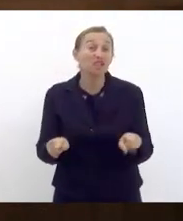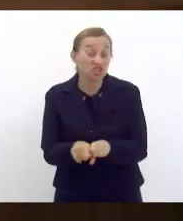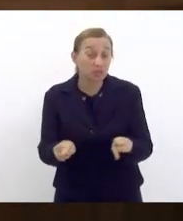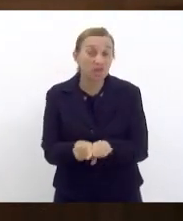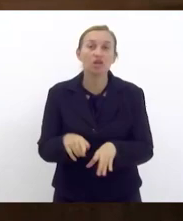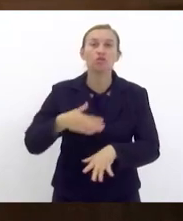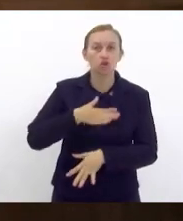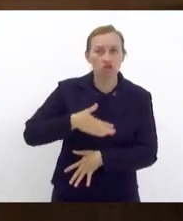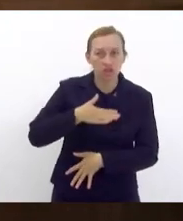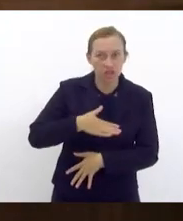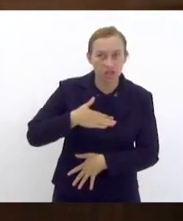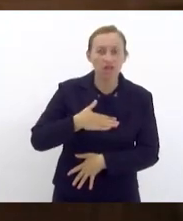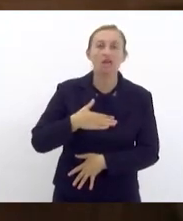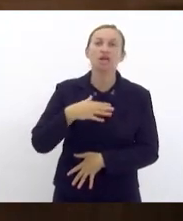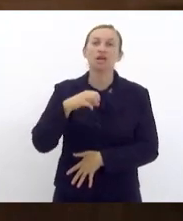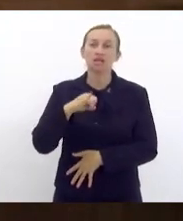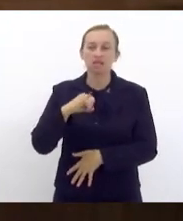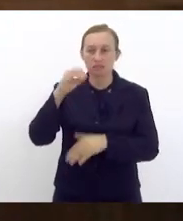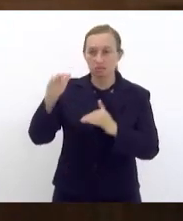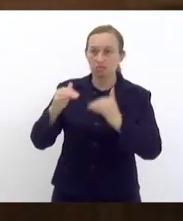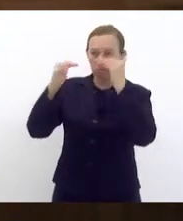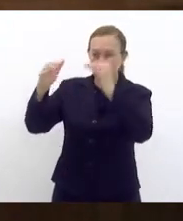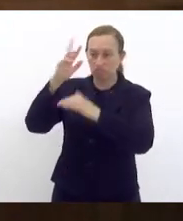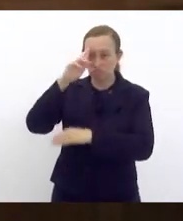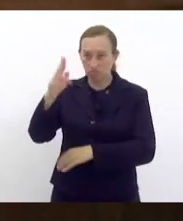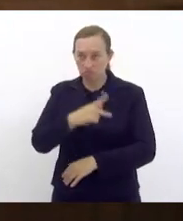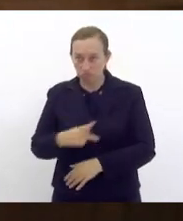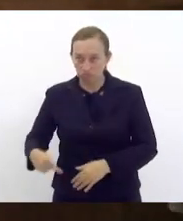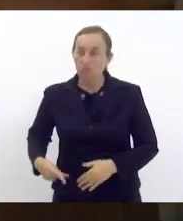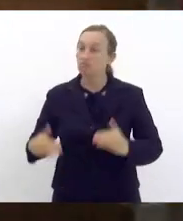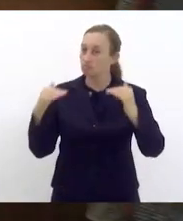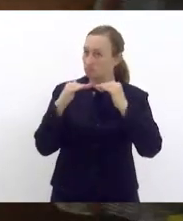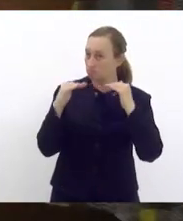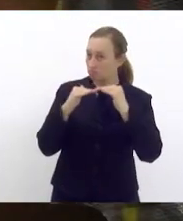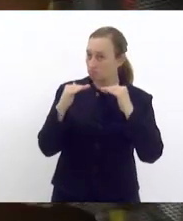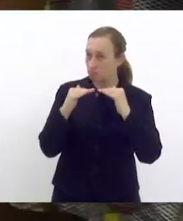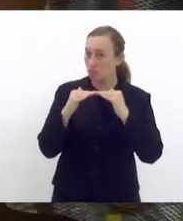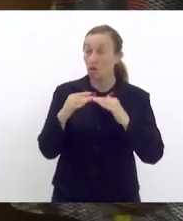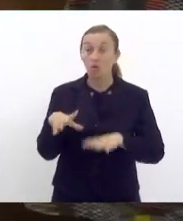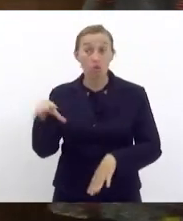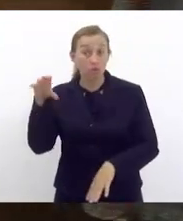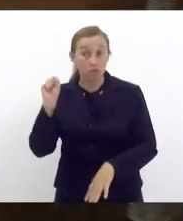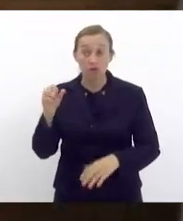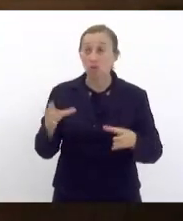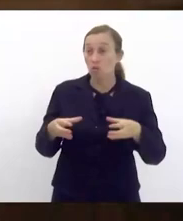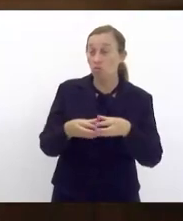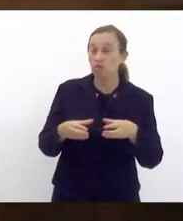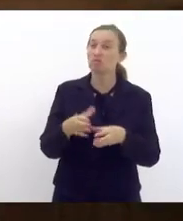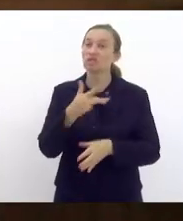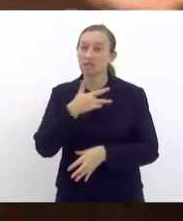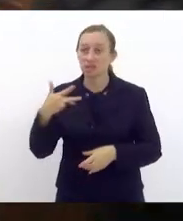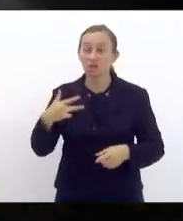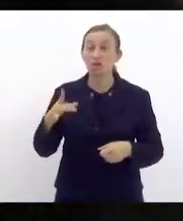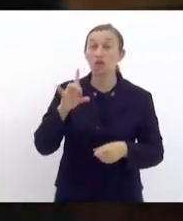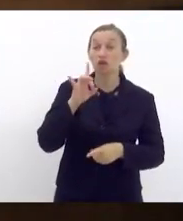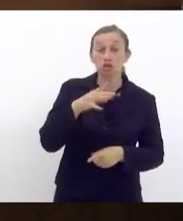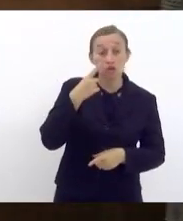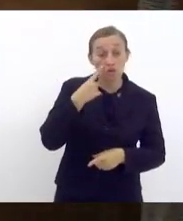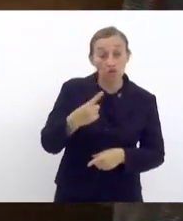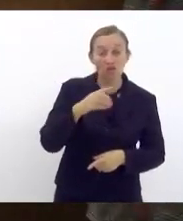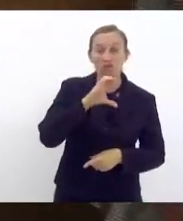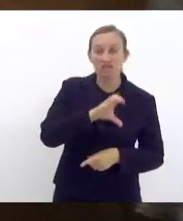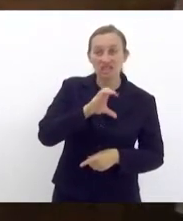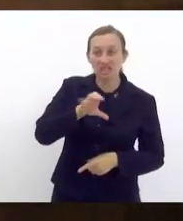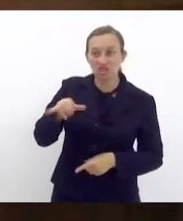que gostaria, se fosse vossa excelência, concordar, que ouvisse a comissão de saúde, porque eu só estou ouvindo o CCJ